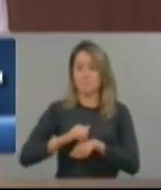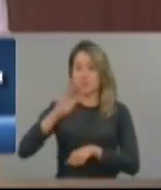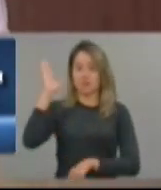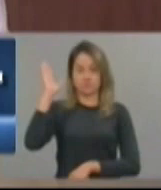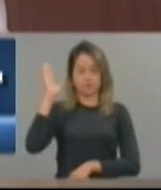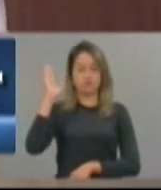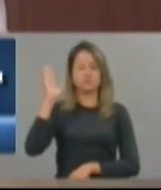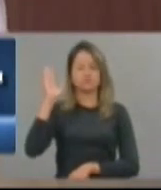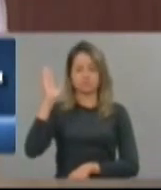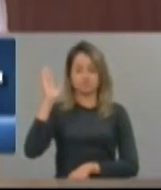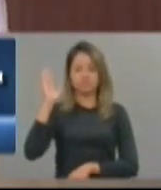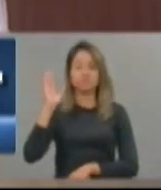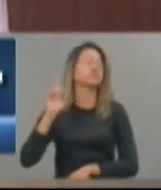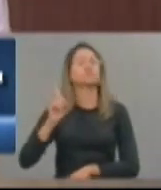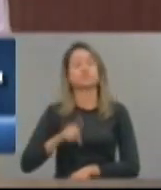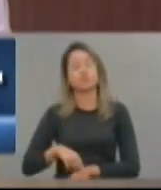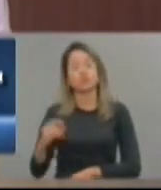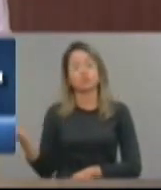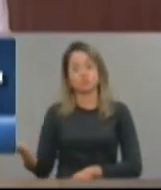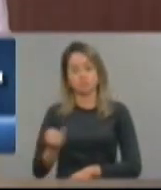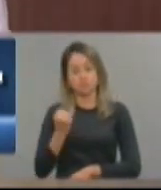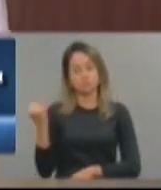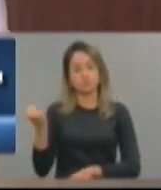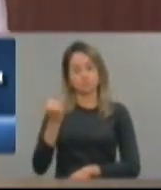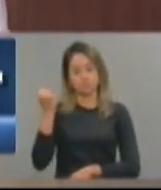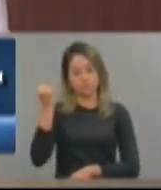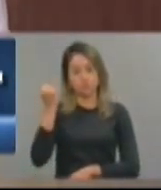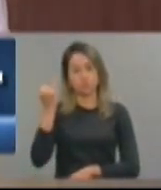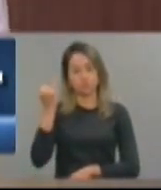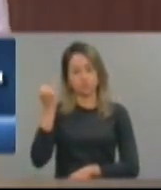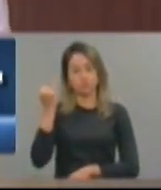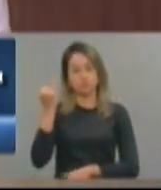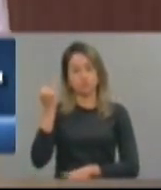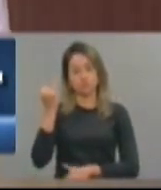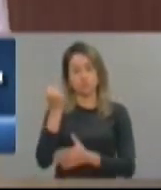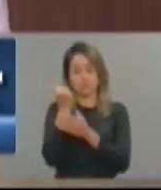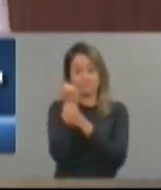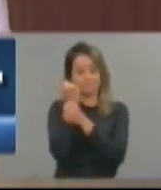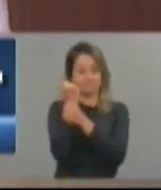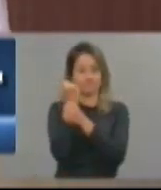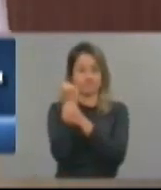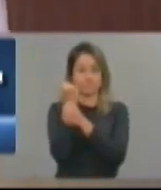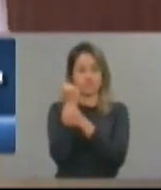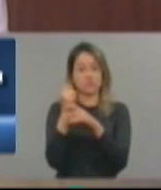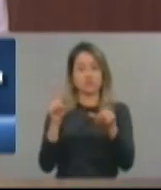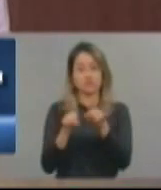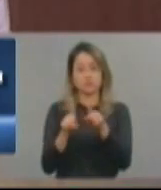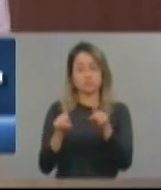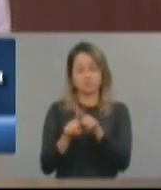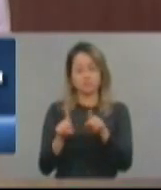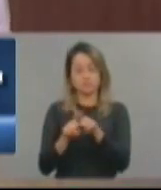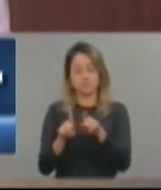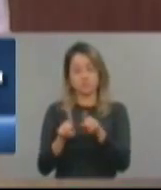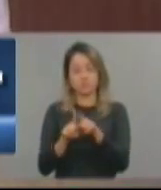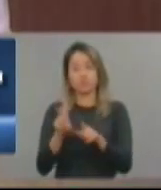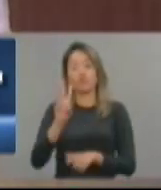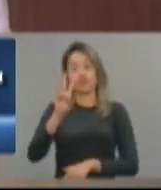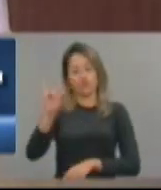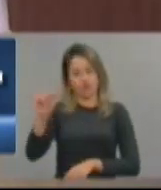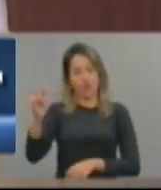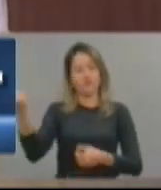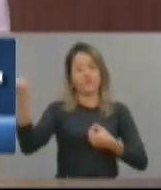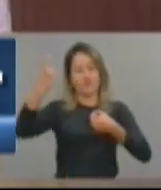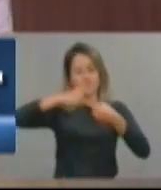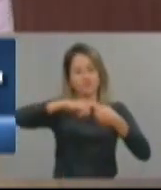Ele reconhece a importância dos recursos garantidos, mas assegura que voltará a bater a porta da presidente Dilma